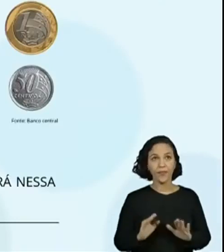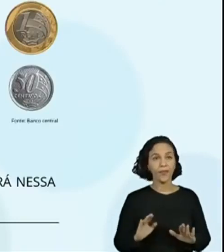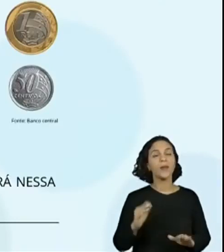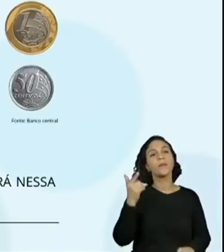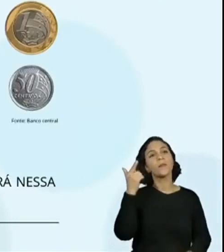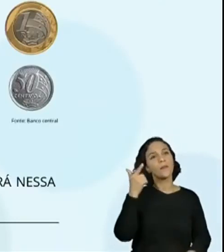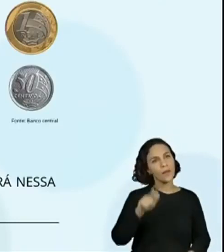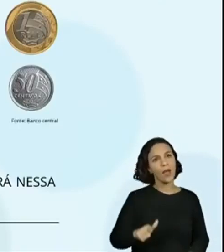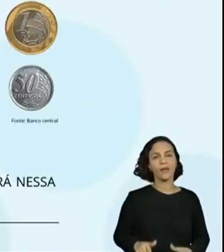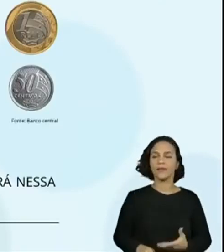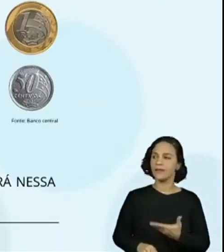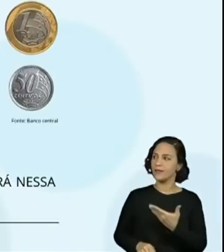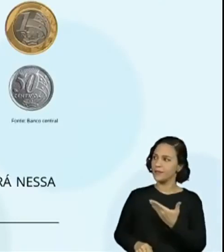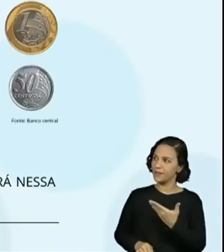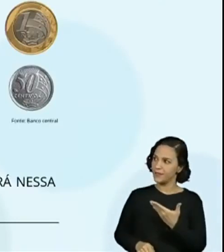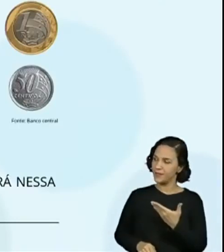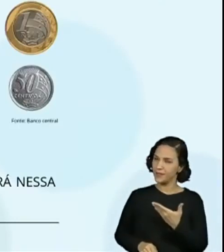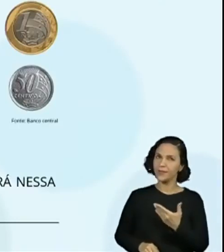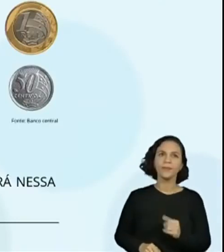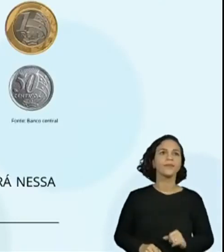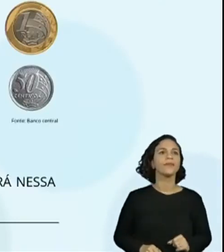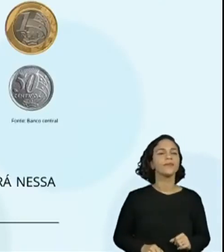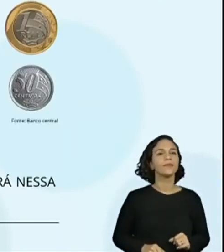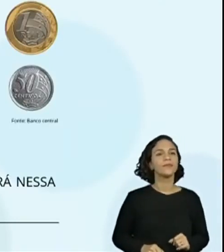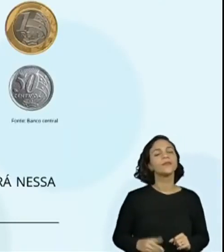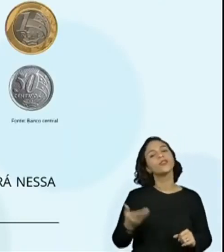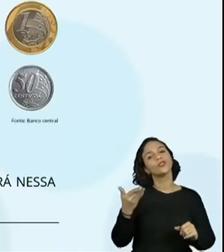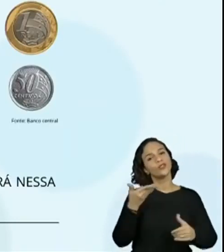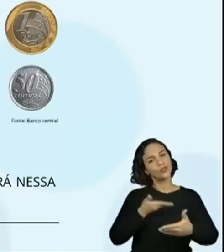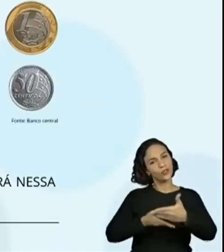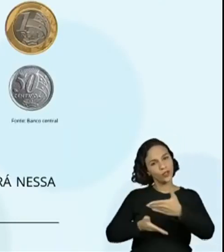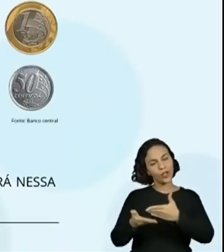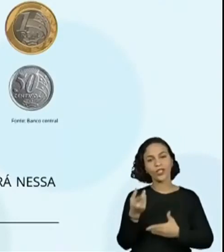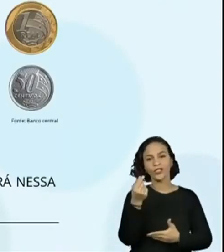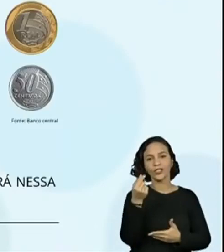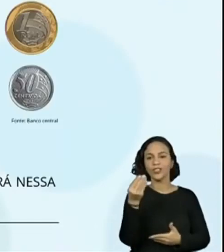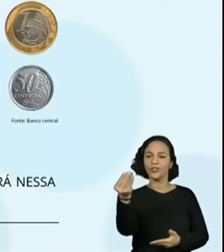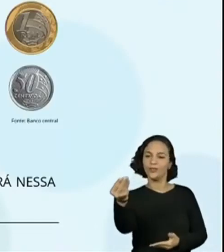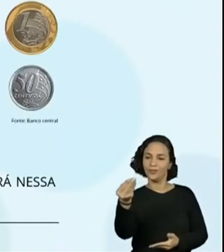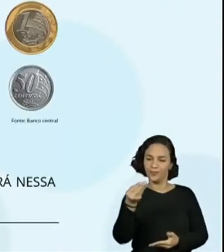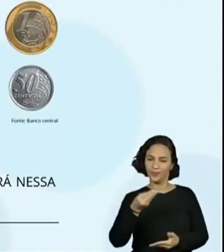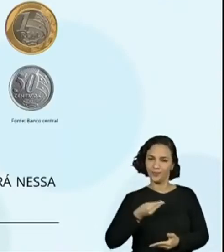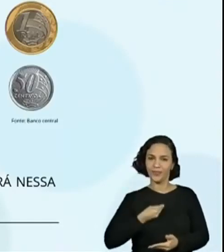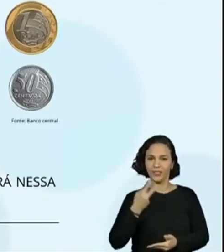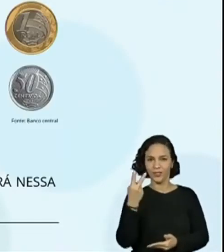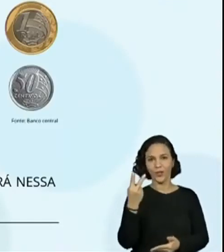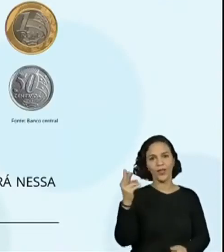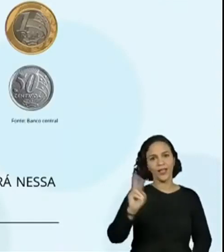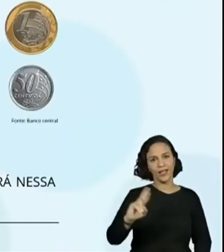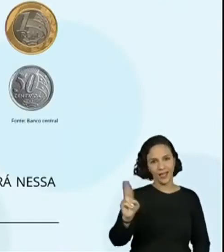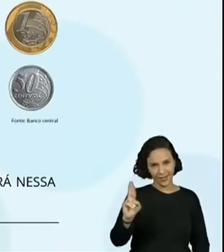moedas de um real, que vai dar a segunda cédula de dois reais.